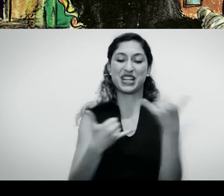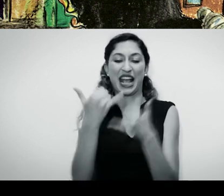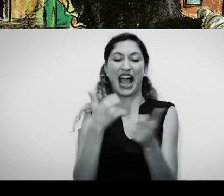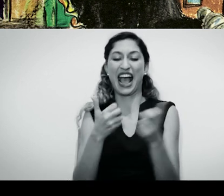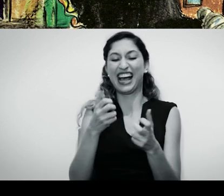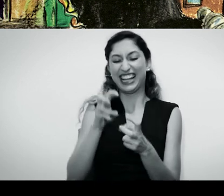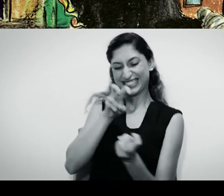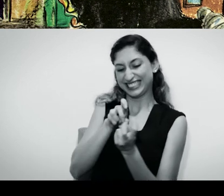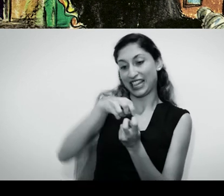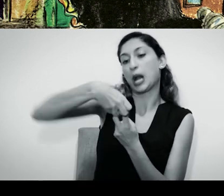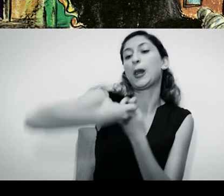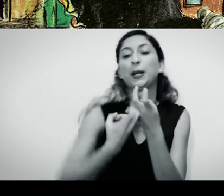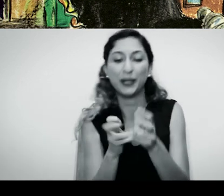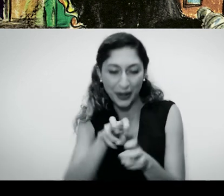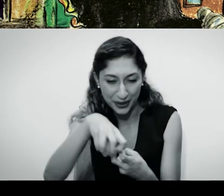cambalhota.